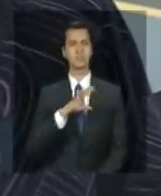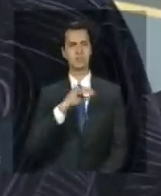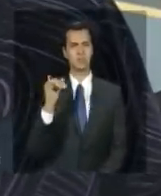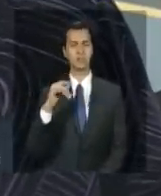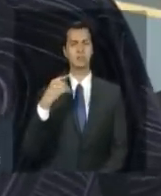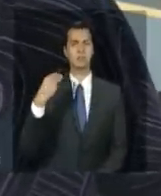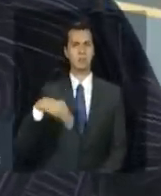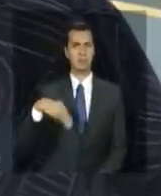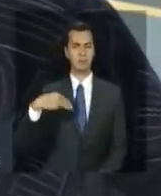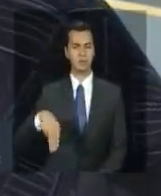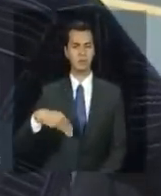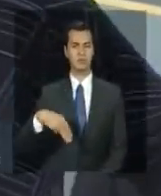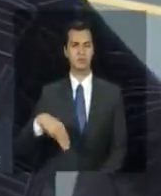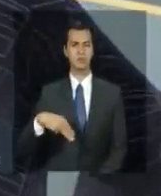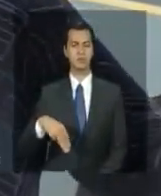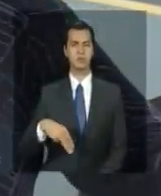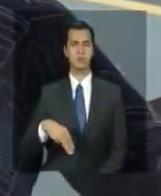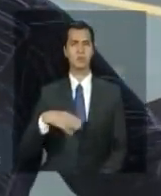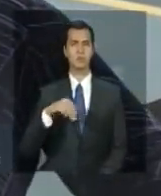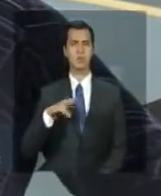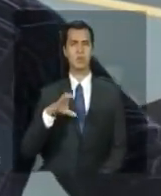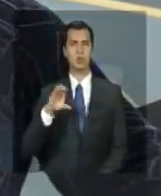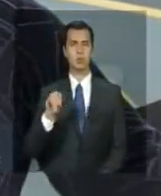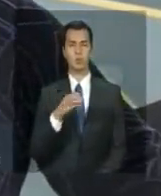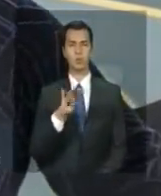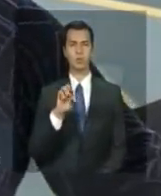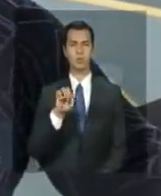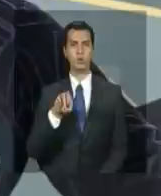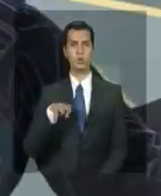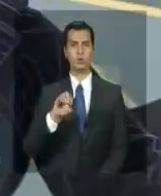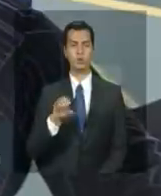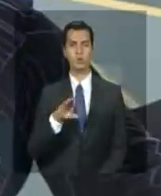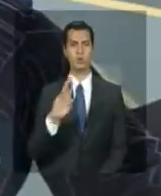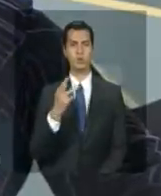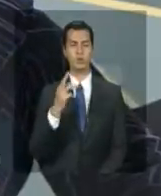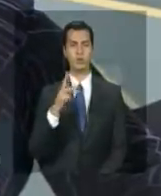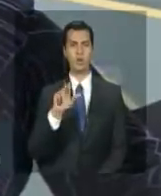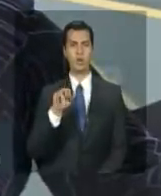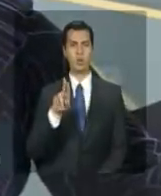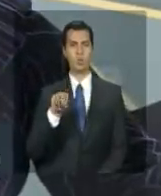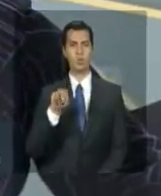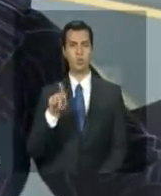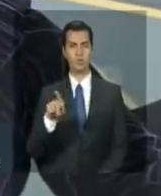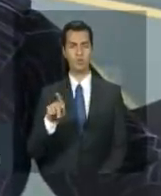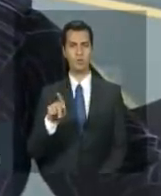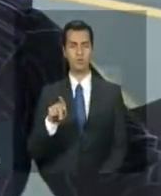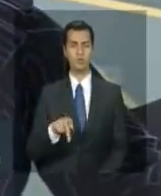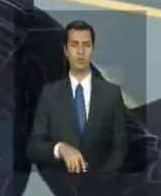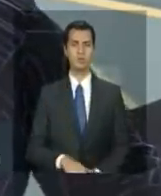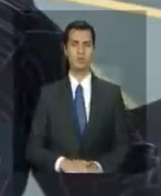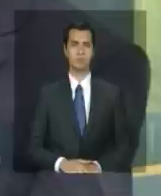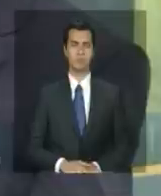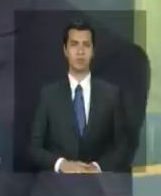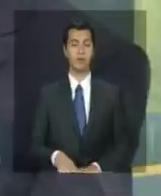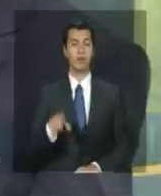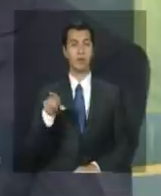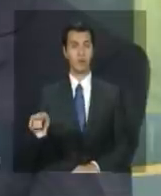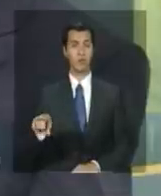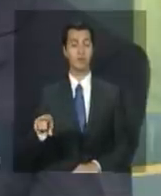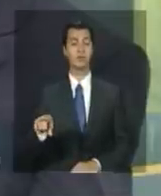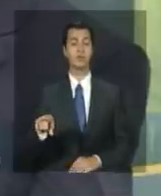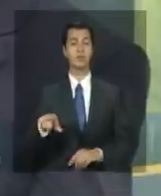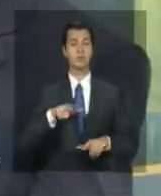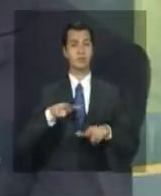matemático Marco Antônio Raup ele é uma pessoa que sai da comunidade